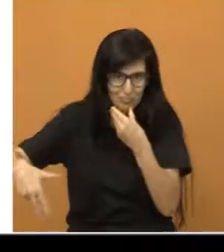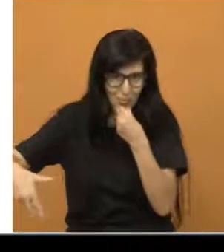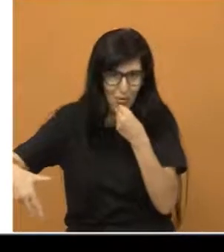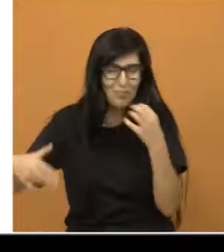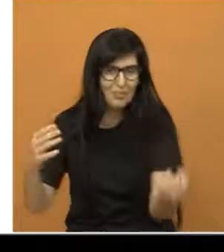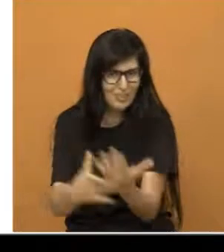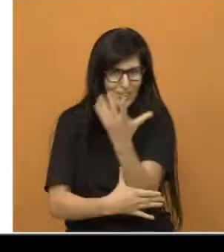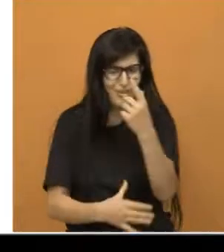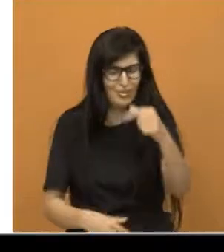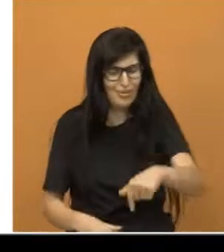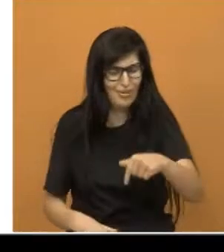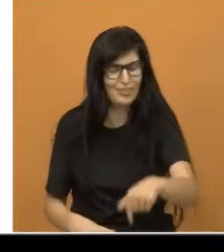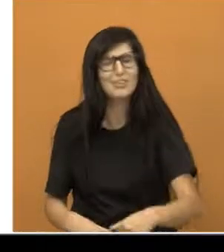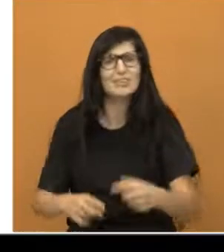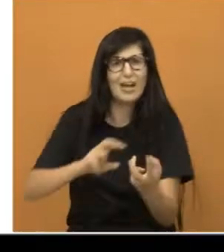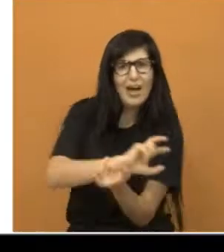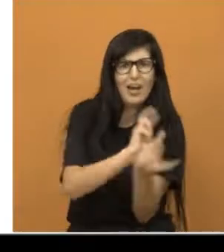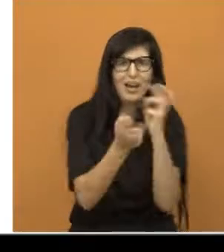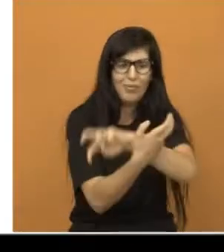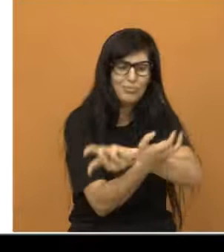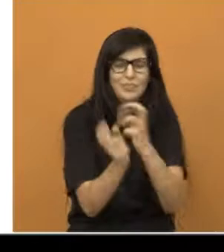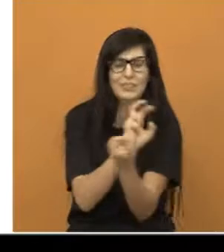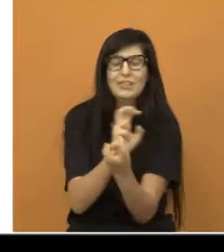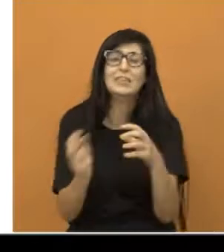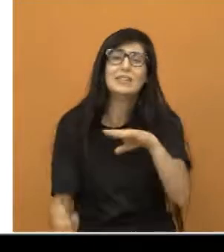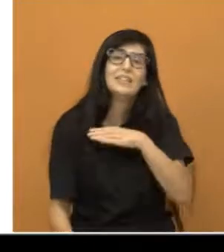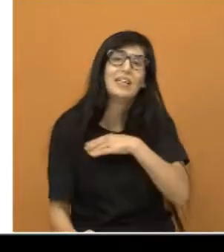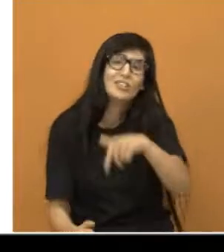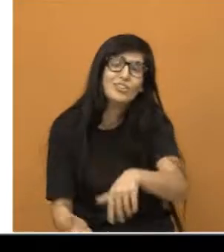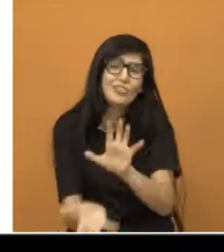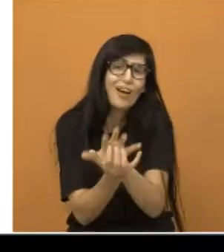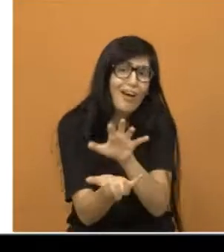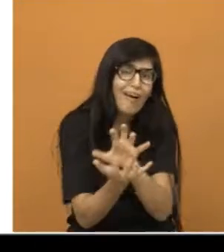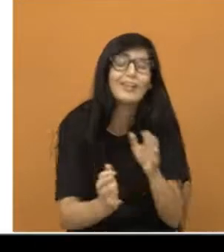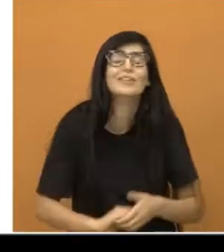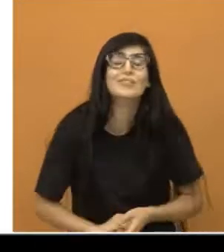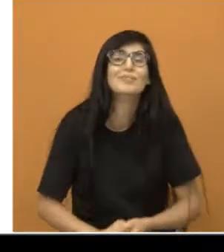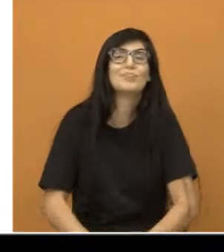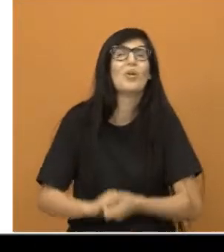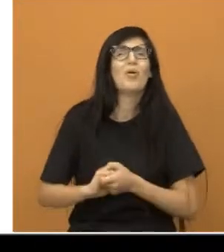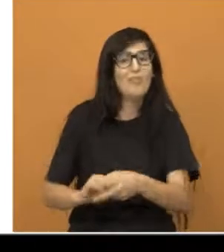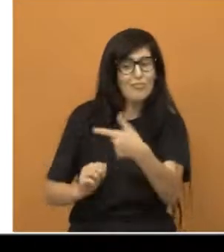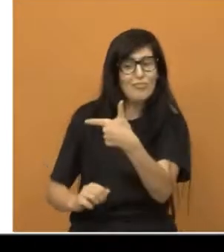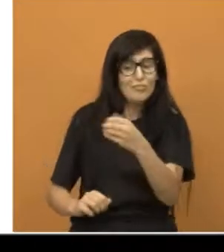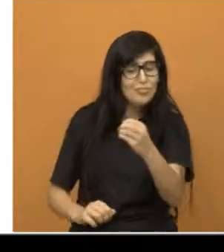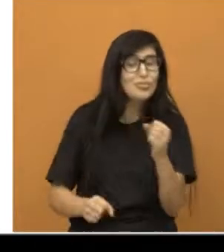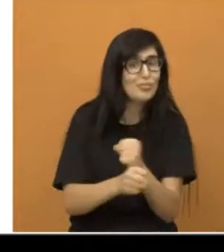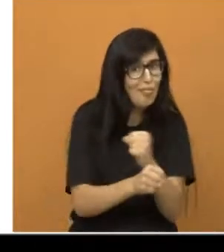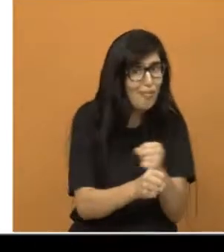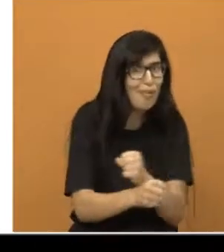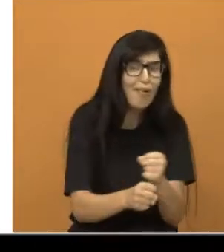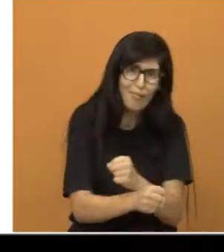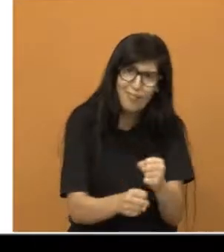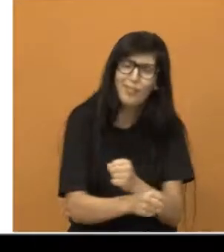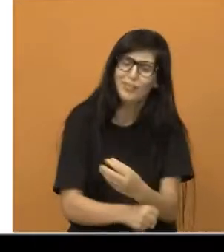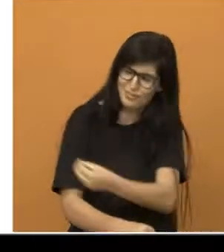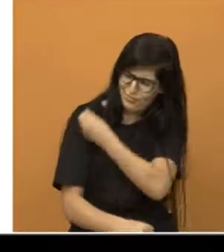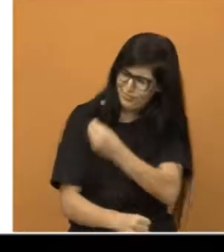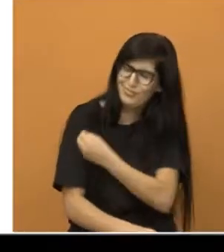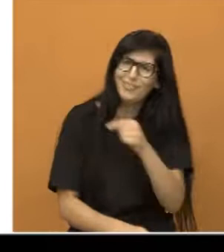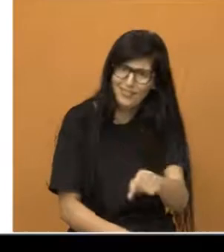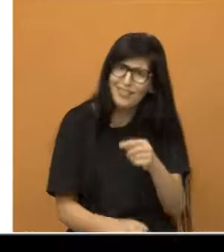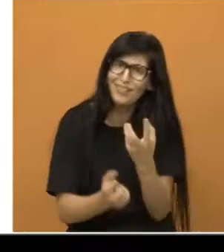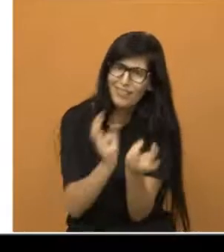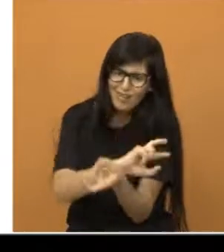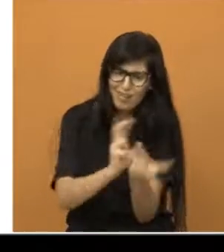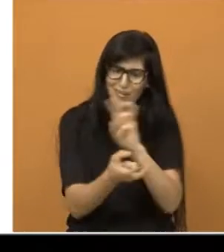aqui na cidade de Jacareí, e só a Liga vai completar 20 anos de existência. Aqui, eu